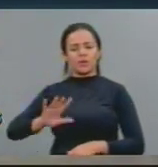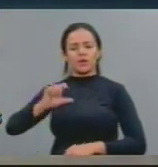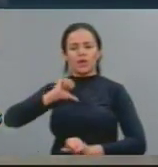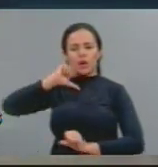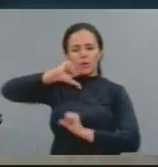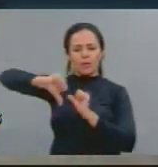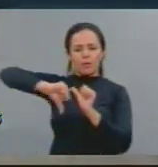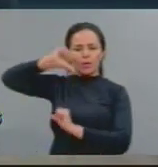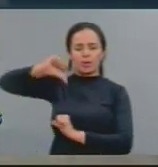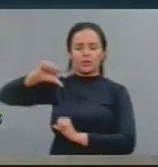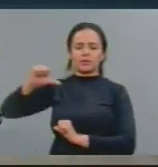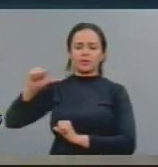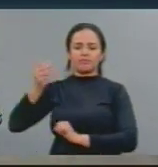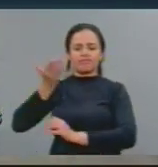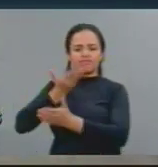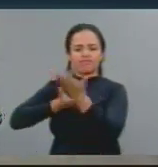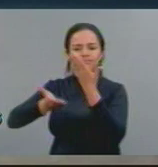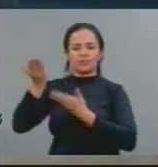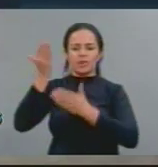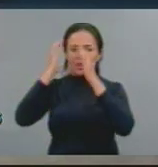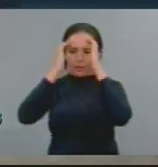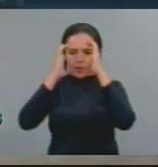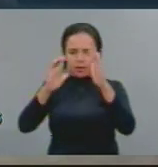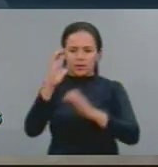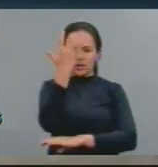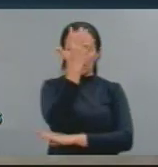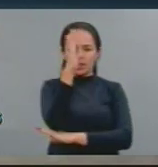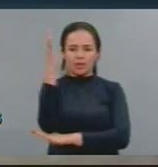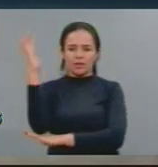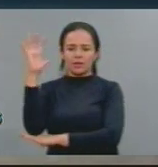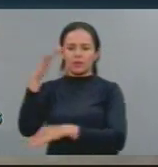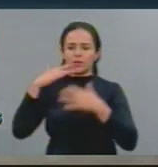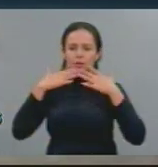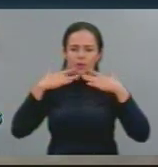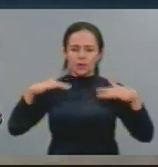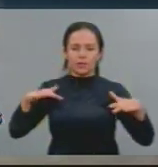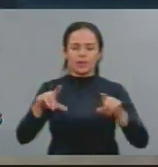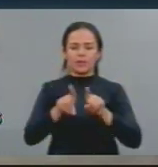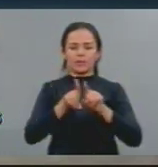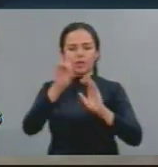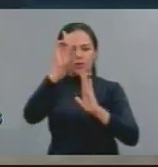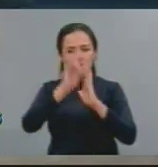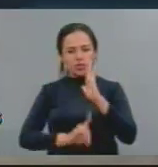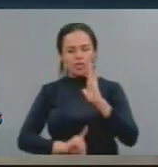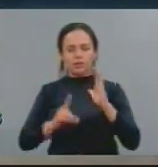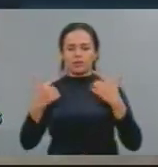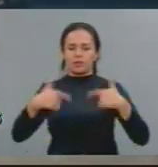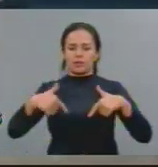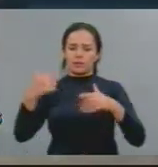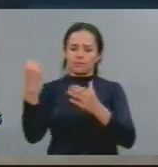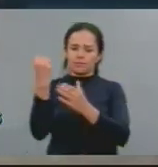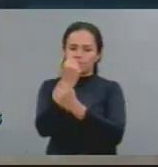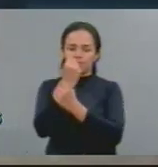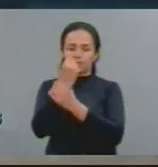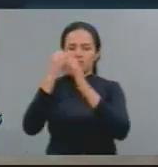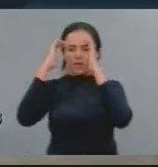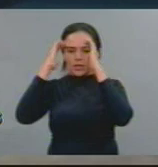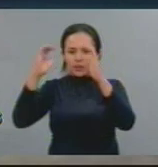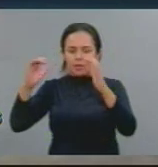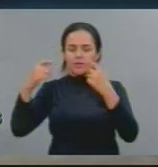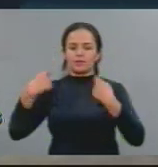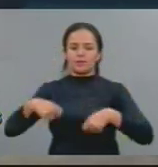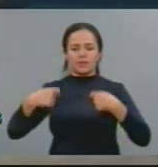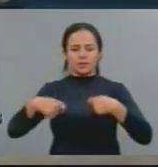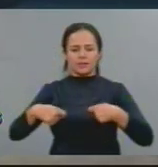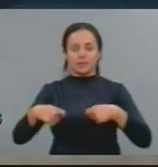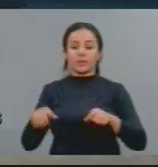convivência, respeitando o meio ambiente, respeitando os direitos trabalhistas e incorporando as